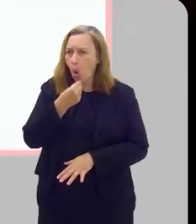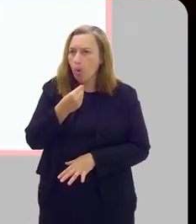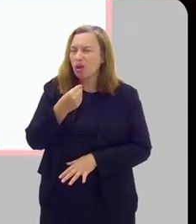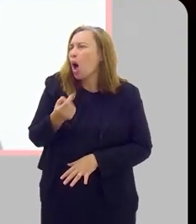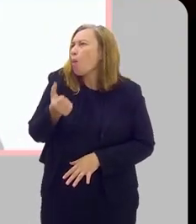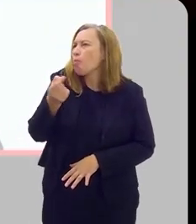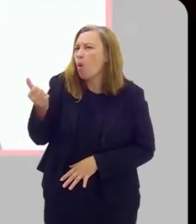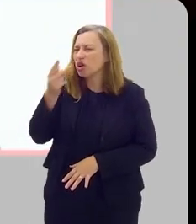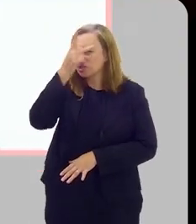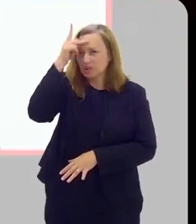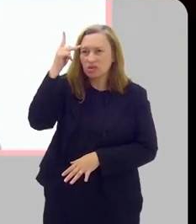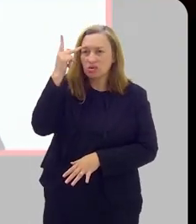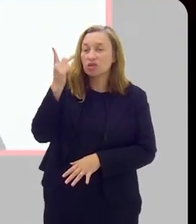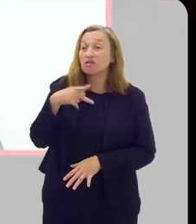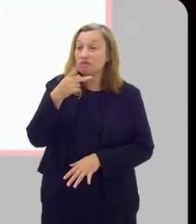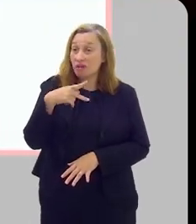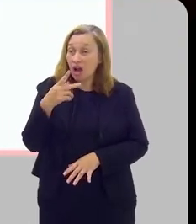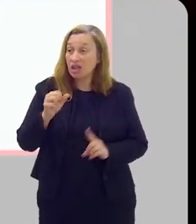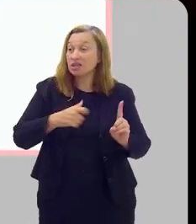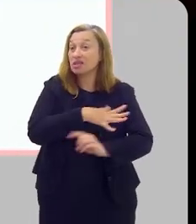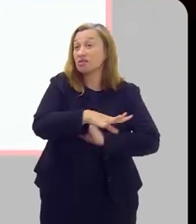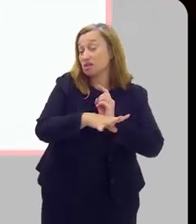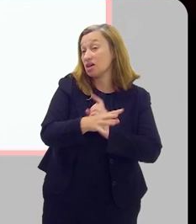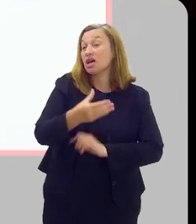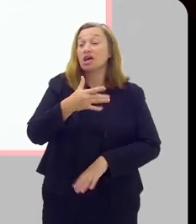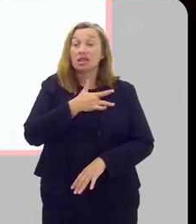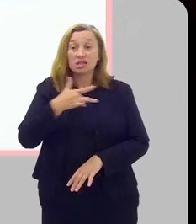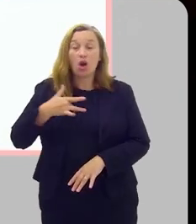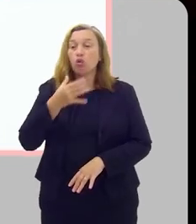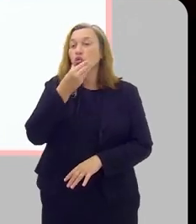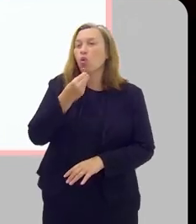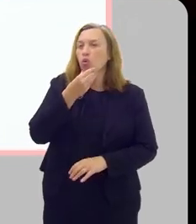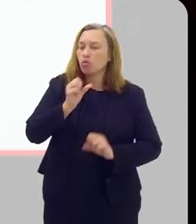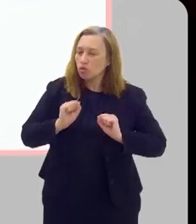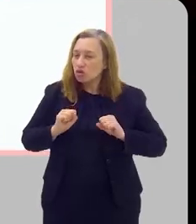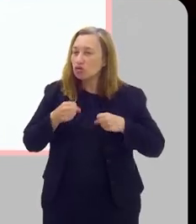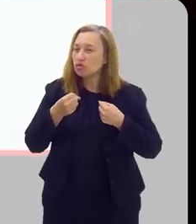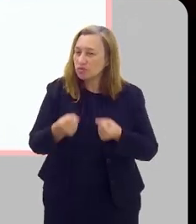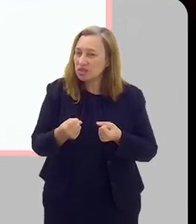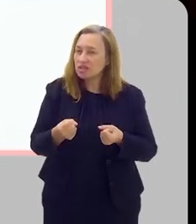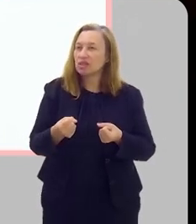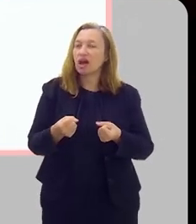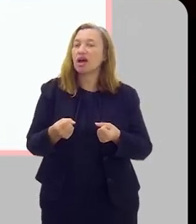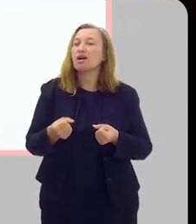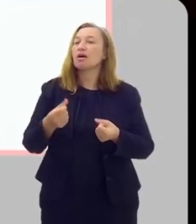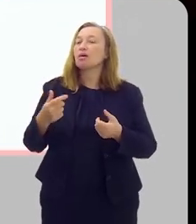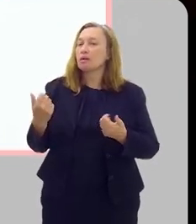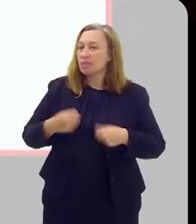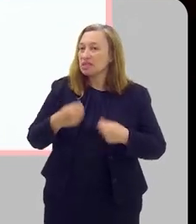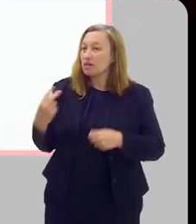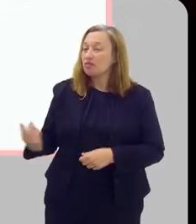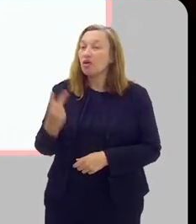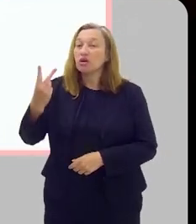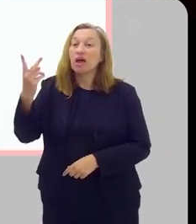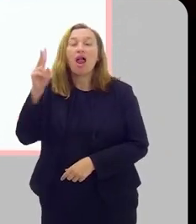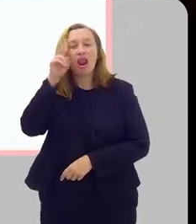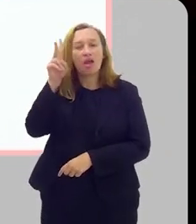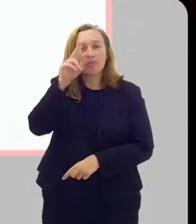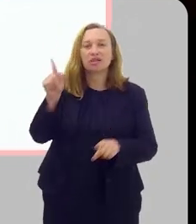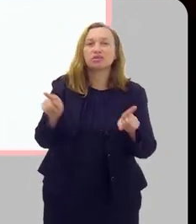a gente pouca fala aí, infelizmente, na sociedade sobre saúde do homem, então é um mês dedicado a isso para que a gente possa priorizar,